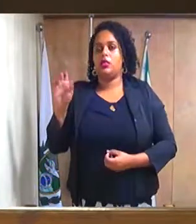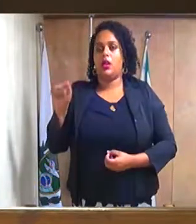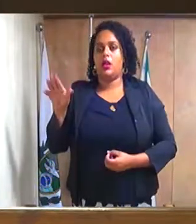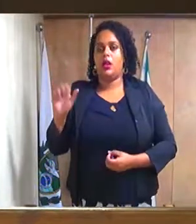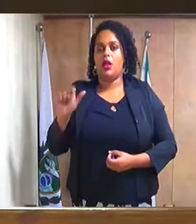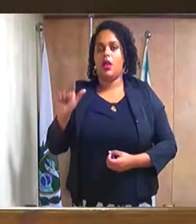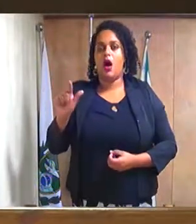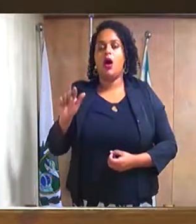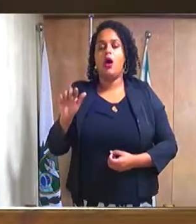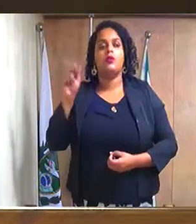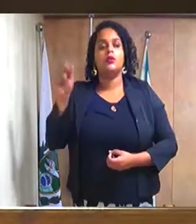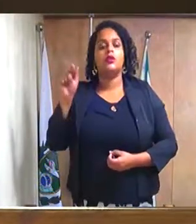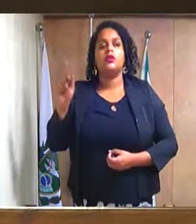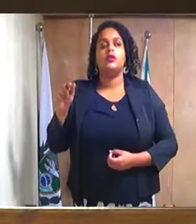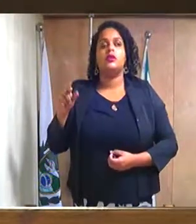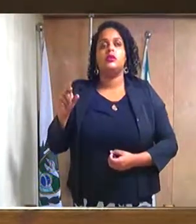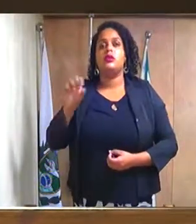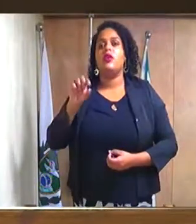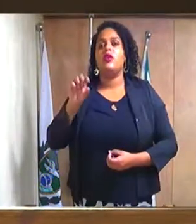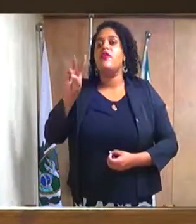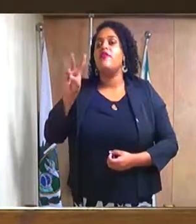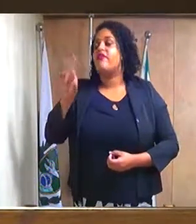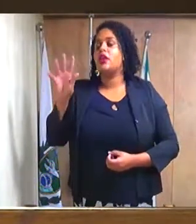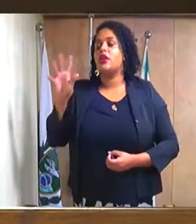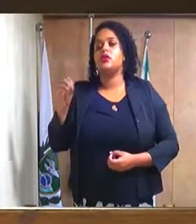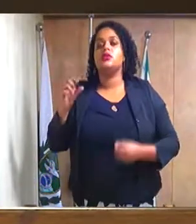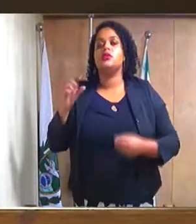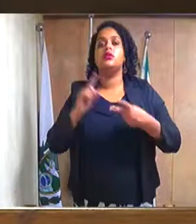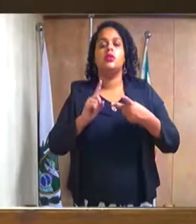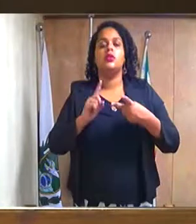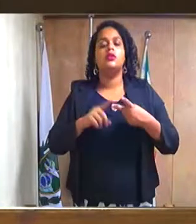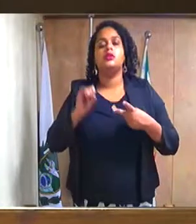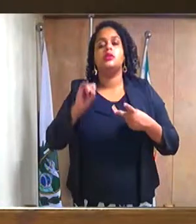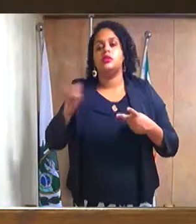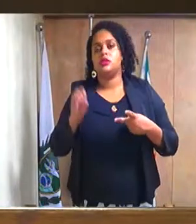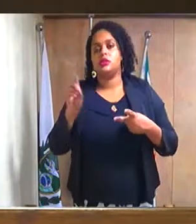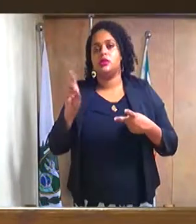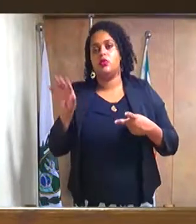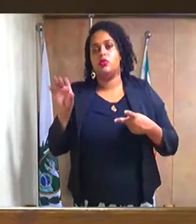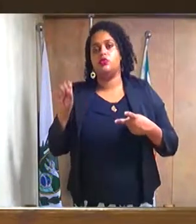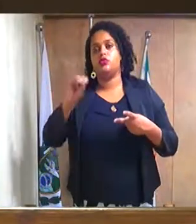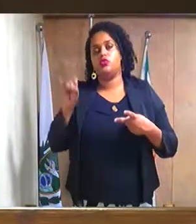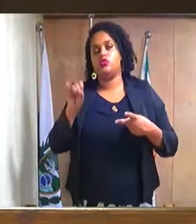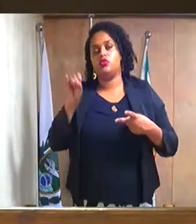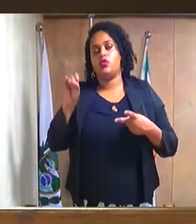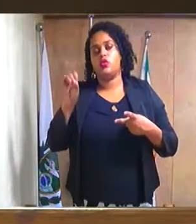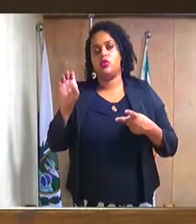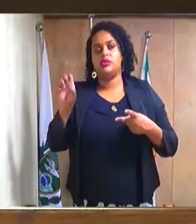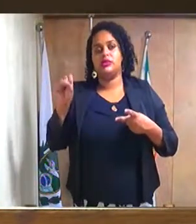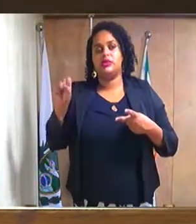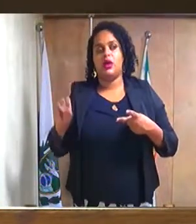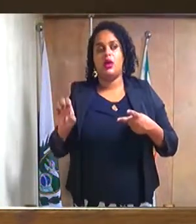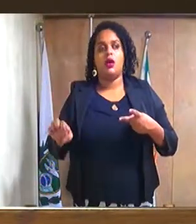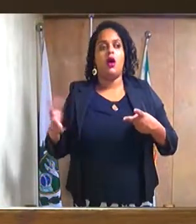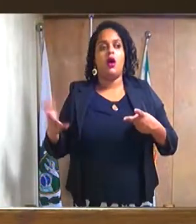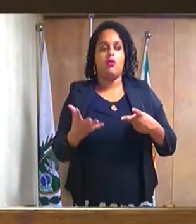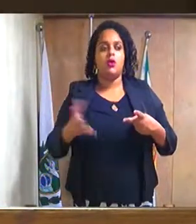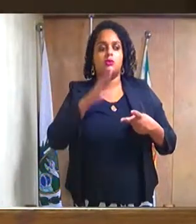Parque Nossa Senhora do Carmo, Vila Santo Antônio, Vila São José, vai estar ganhando neste sábado agora